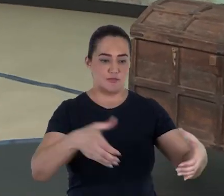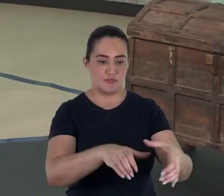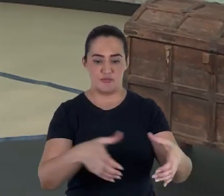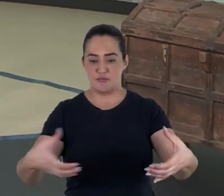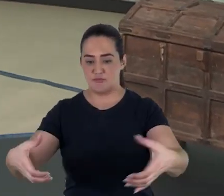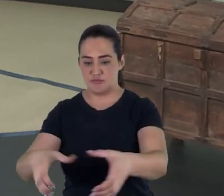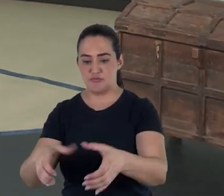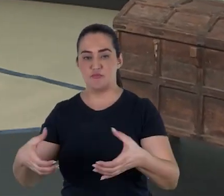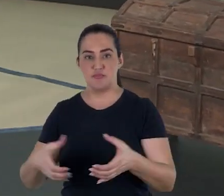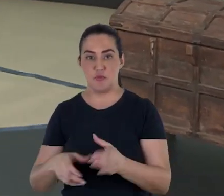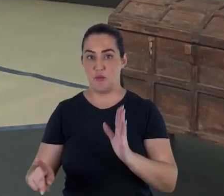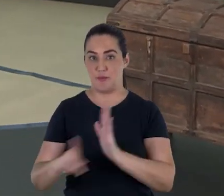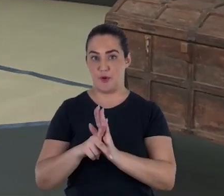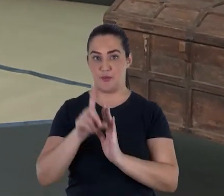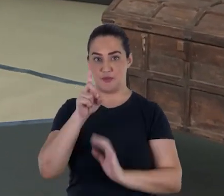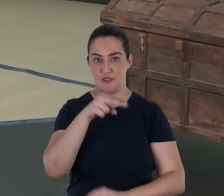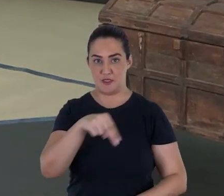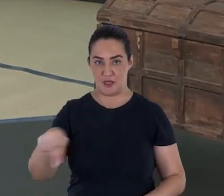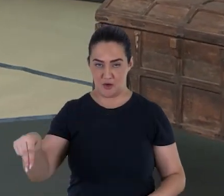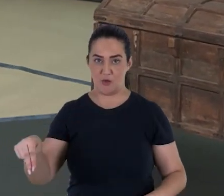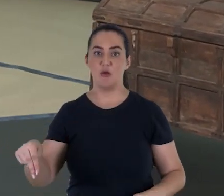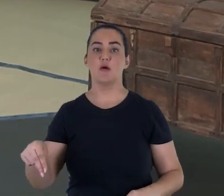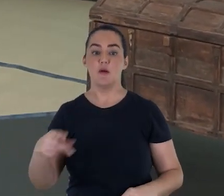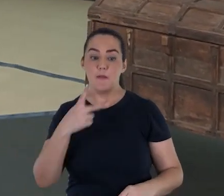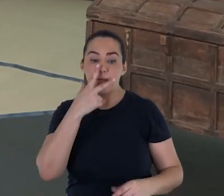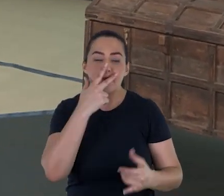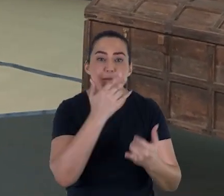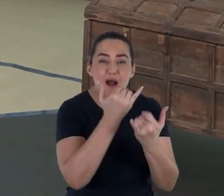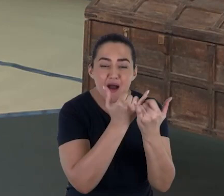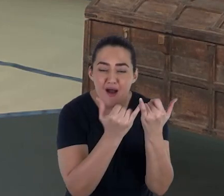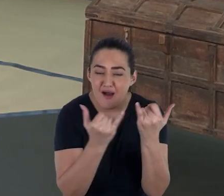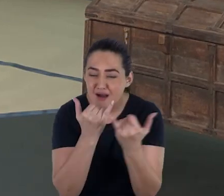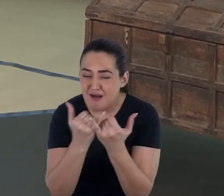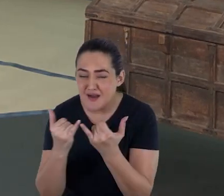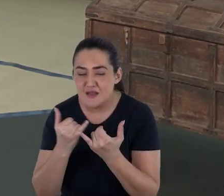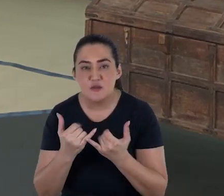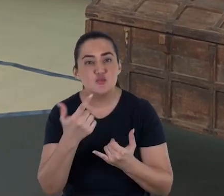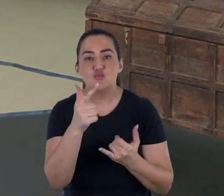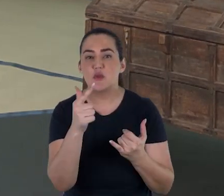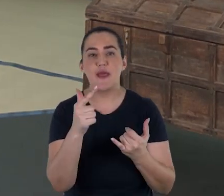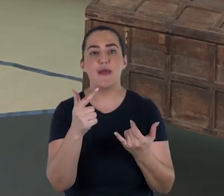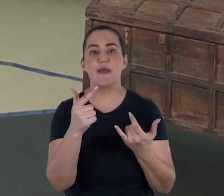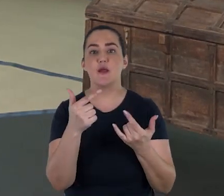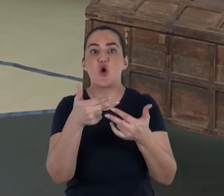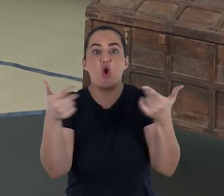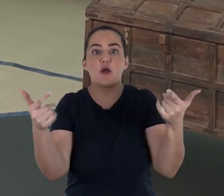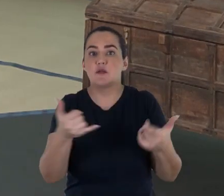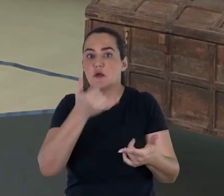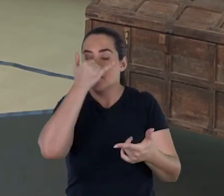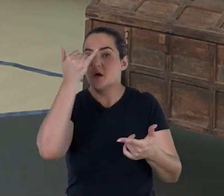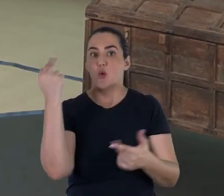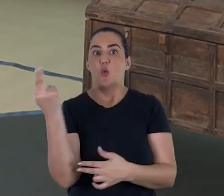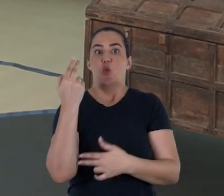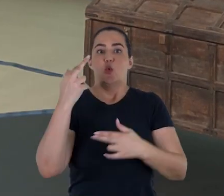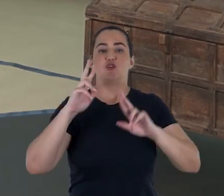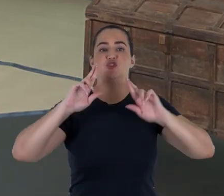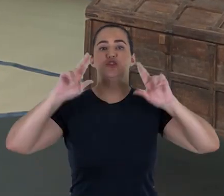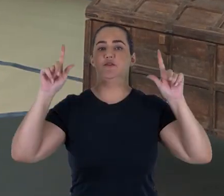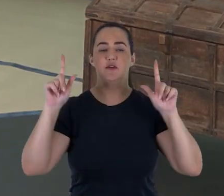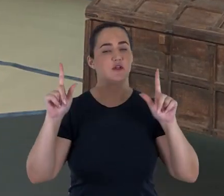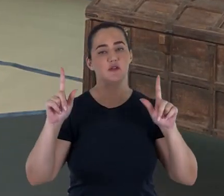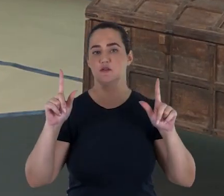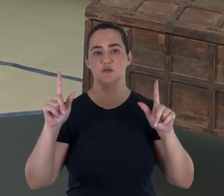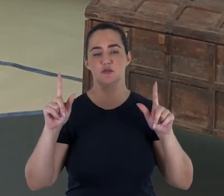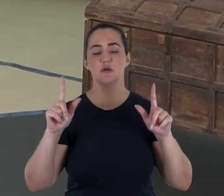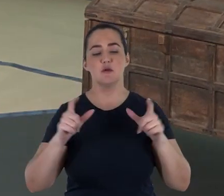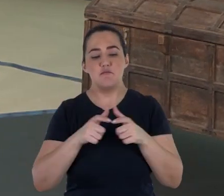em sua maioria são muito próximos uns dos outros, não há abreviatura significativa e nenhuma expansão extensiva